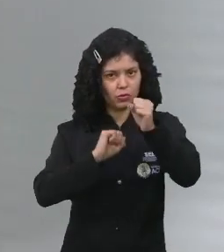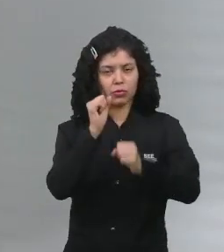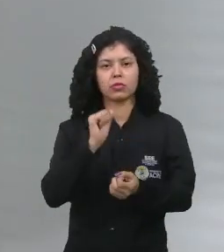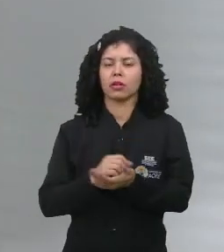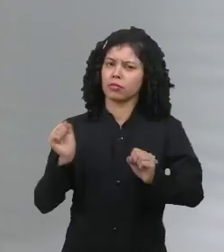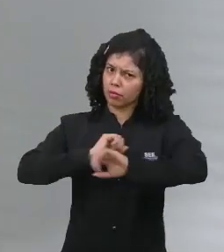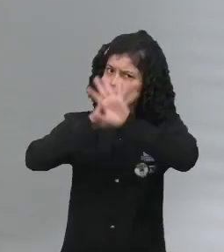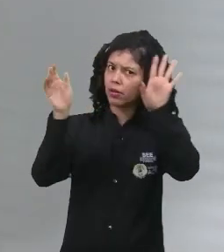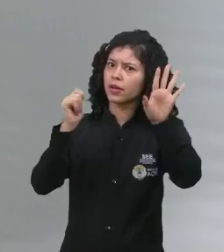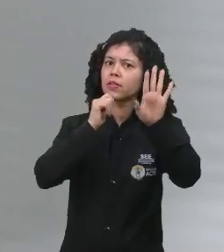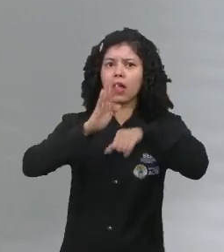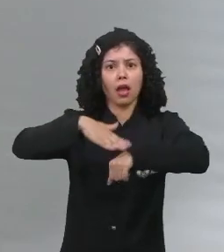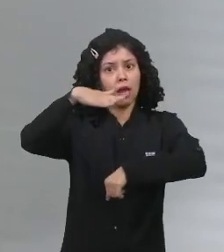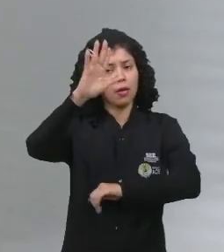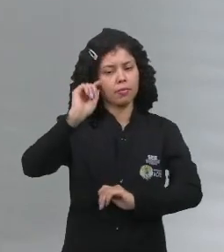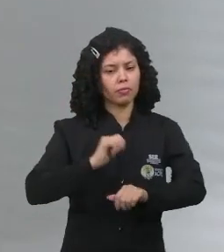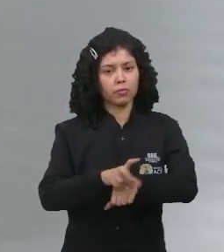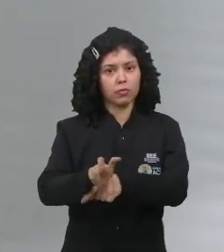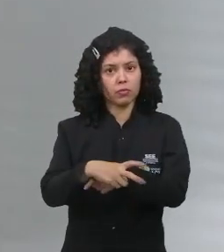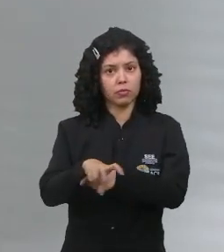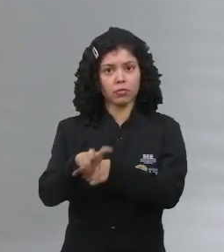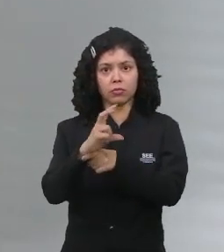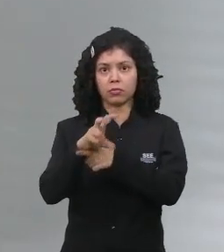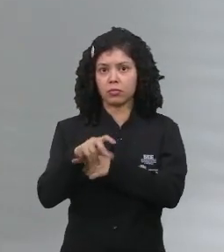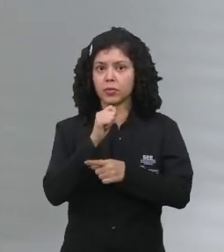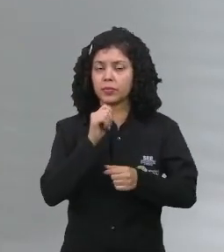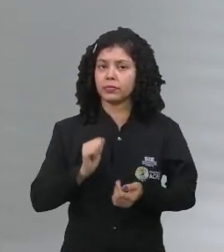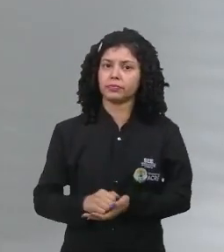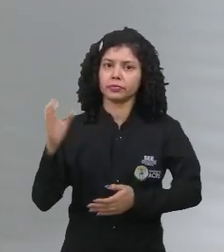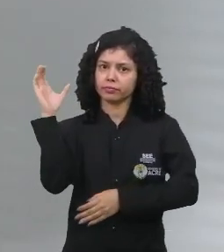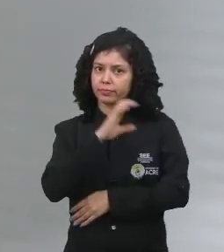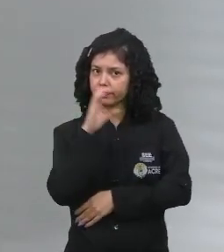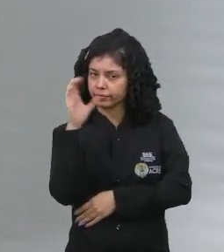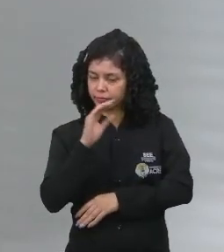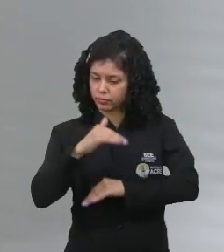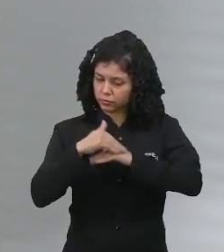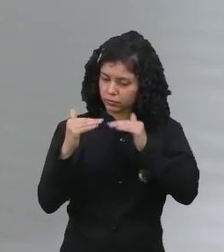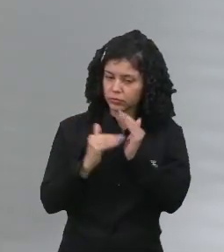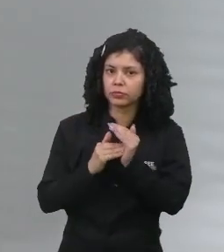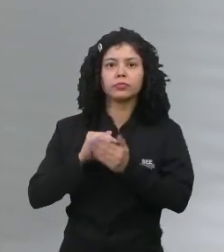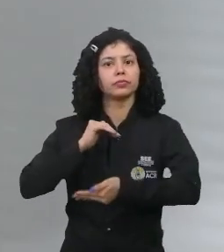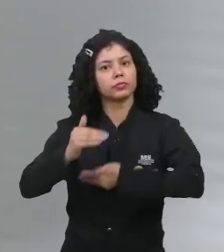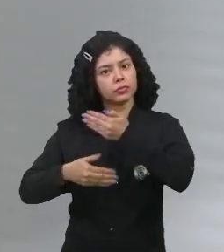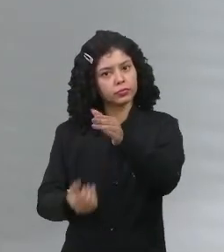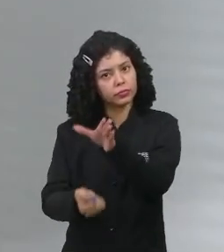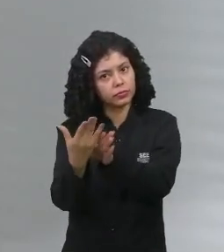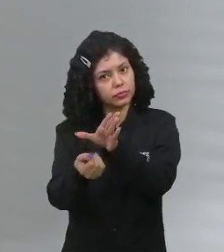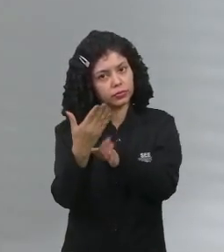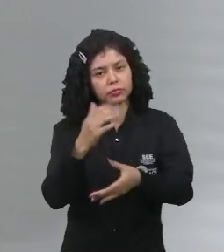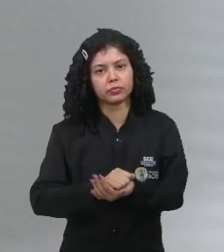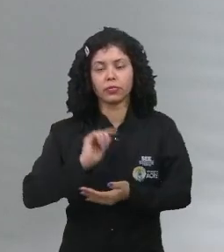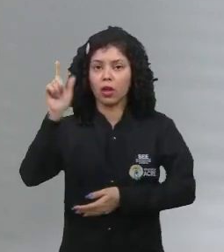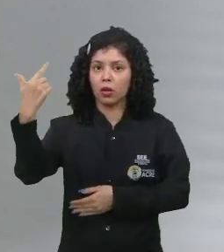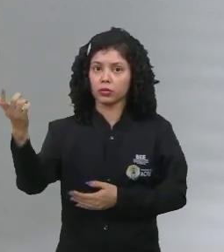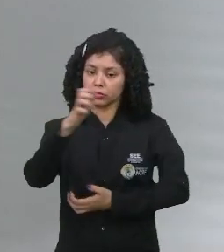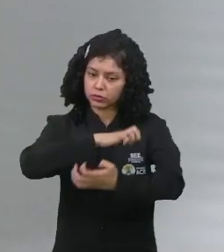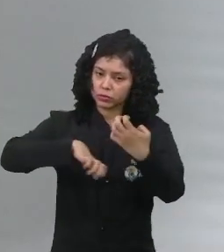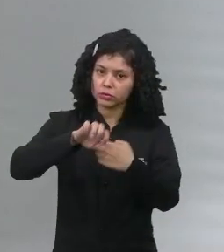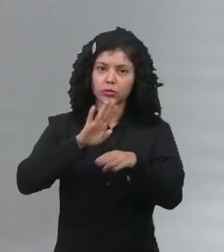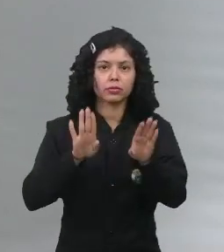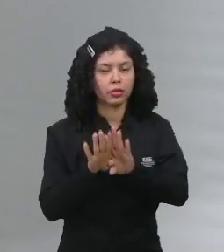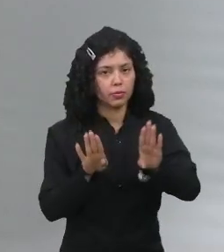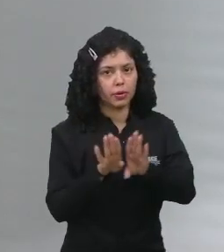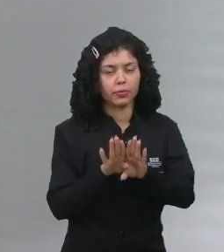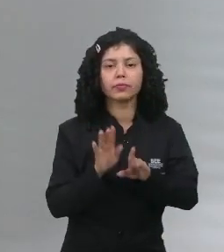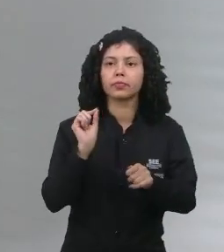obviamente, a máquina, no sentido de acelerar todo o processo produtivo. Outras revoluções,